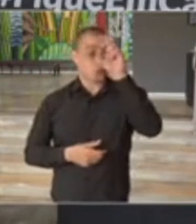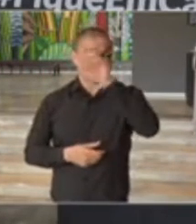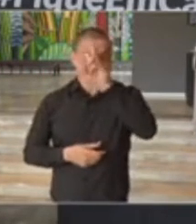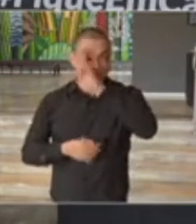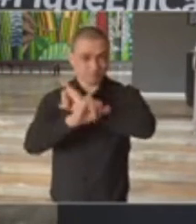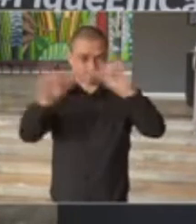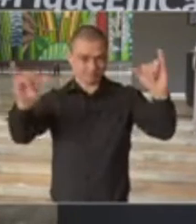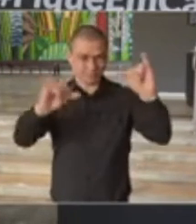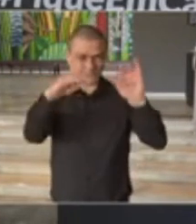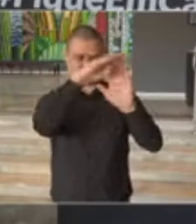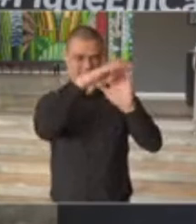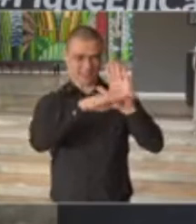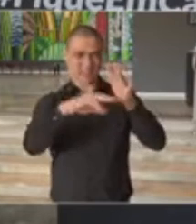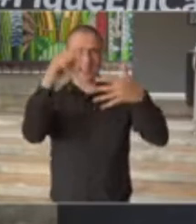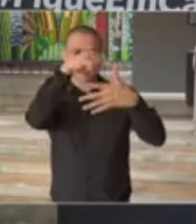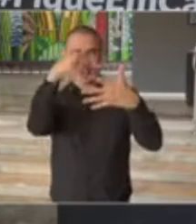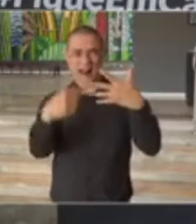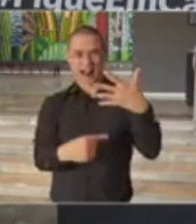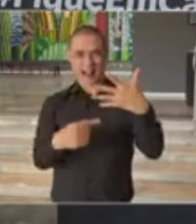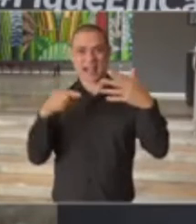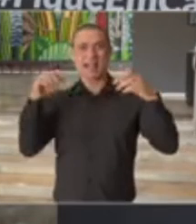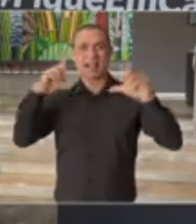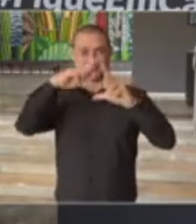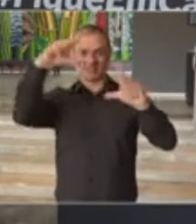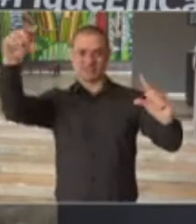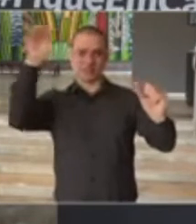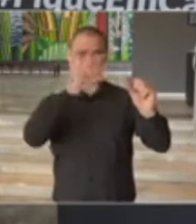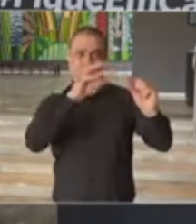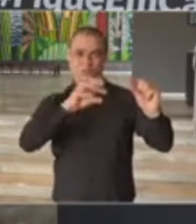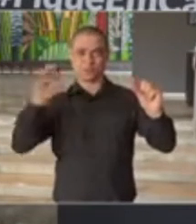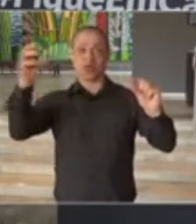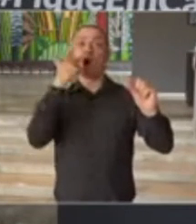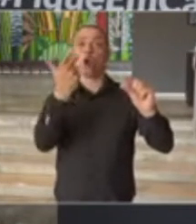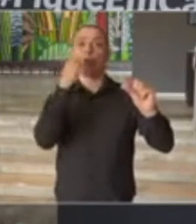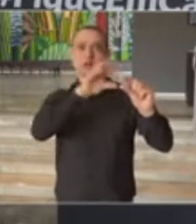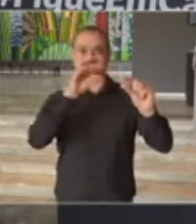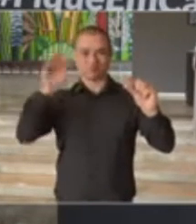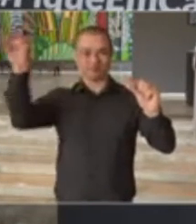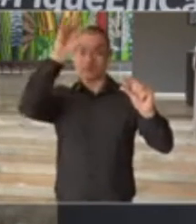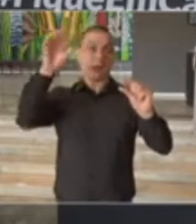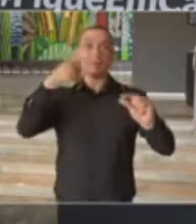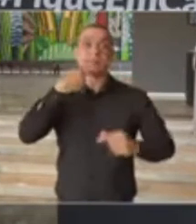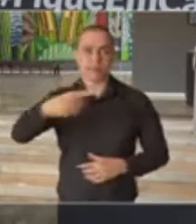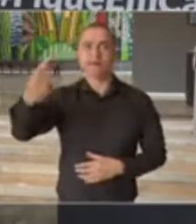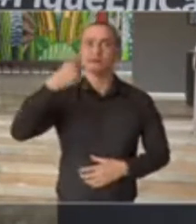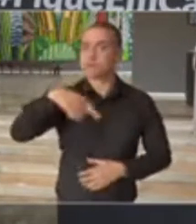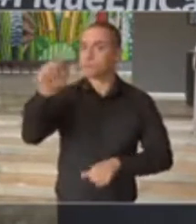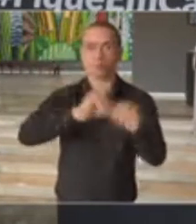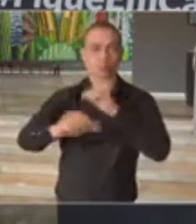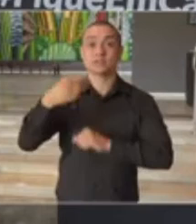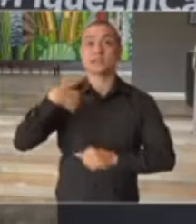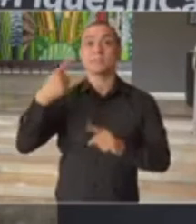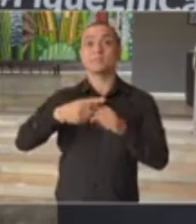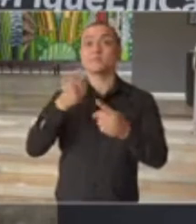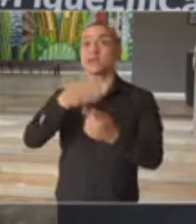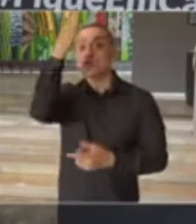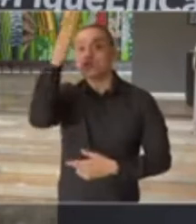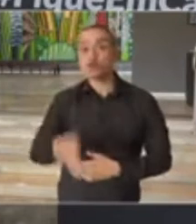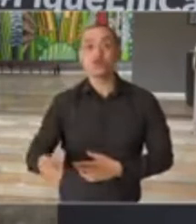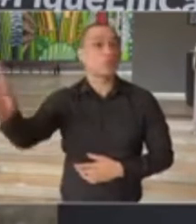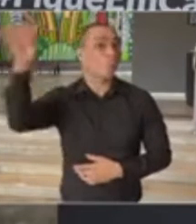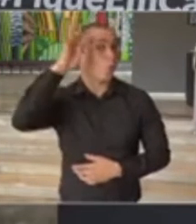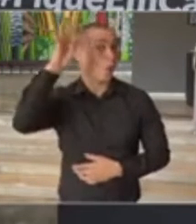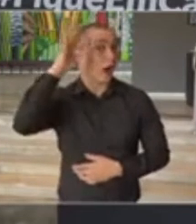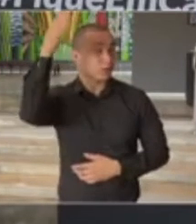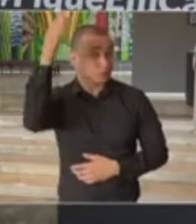que a classificação de cada região em fases do plano é feita semanalmente, às quartas-feiras, com